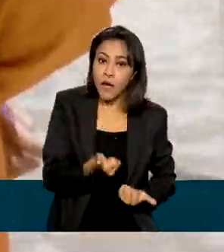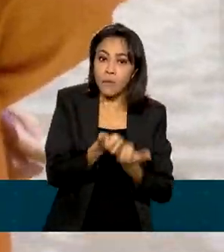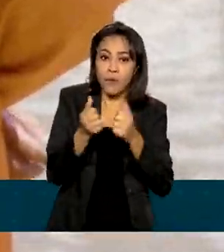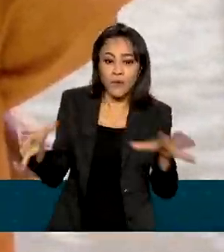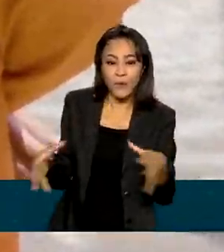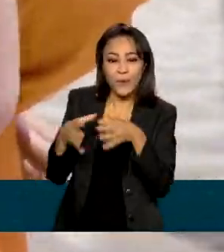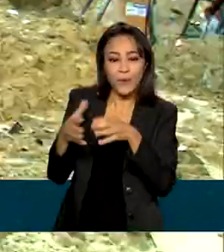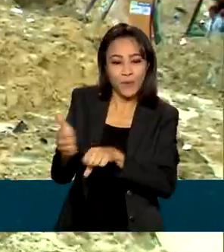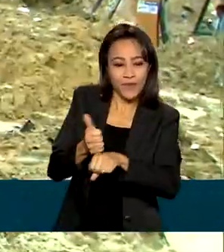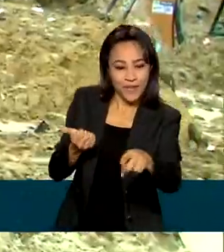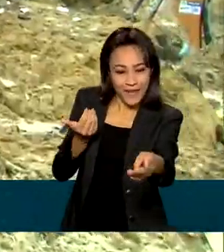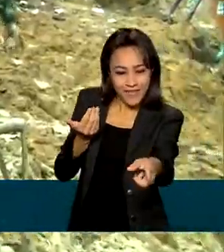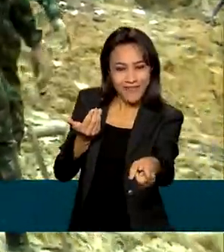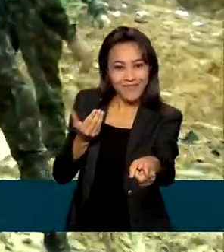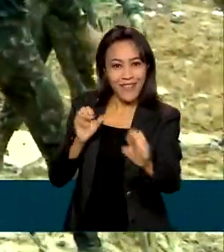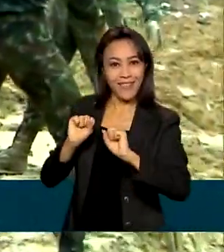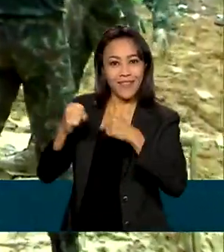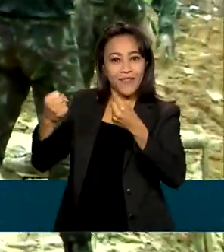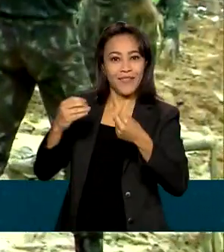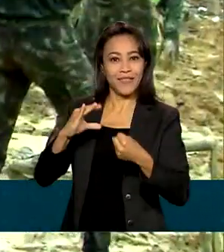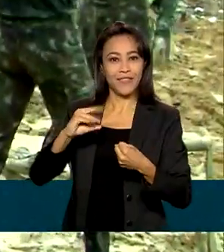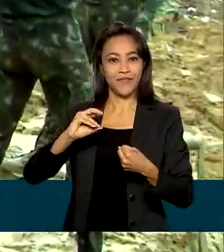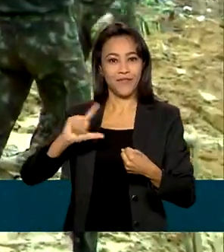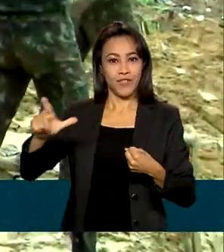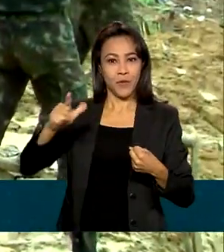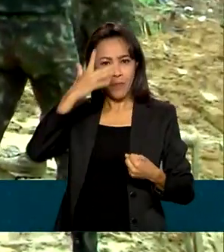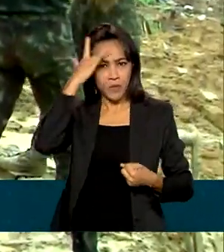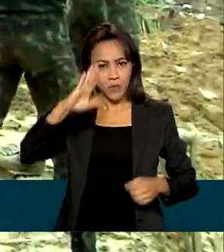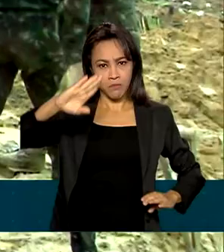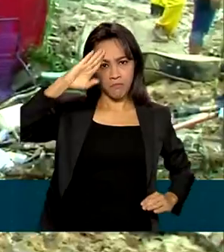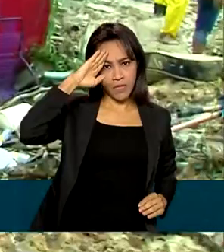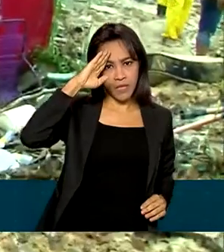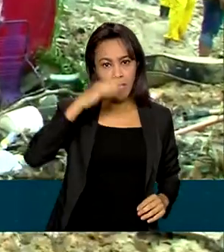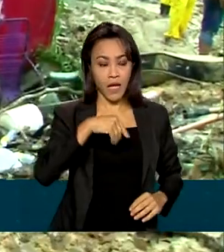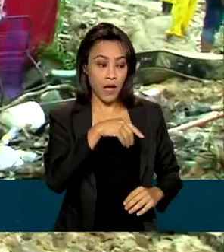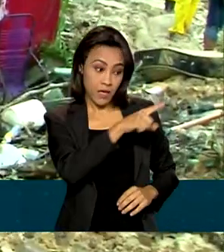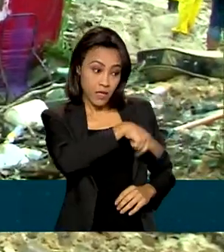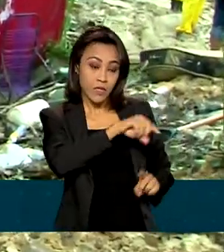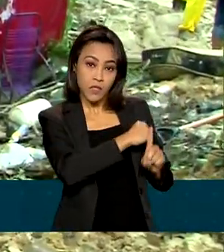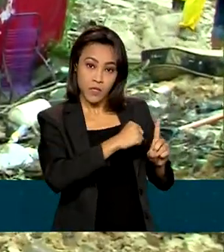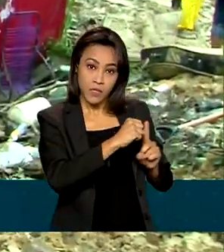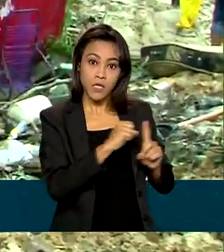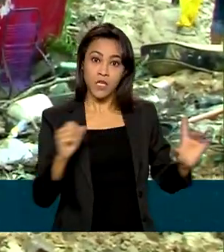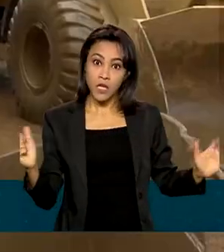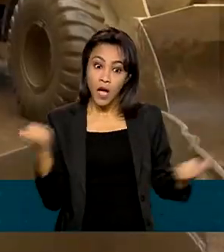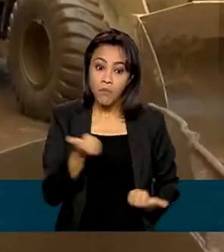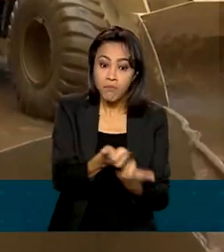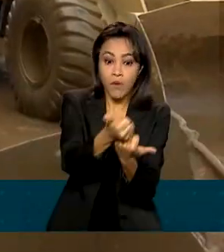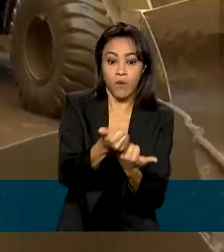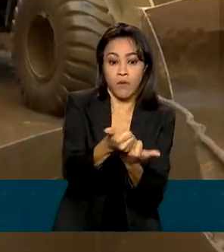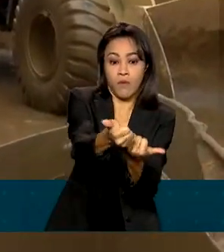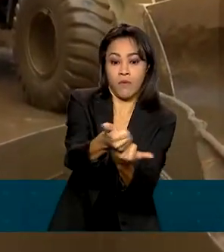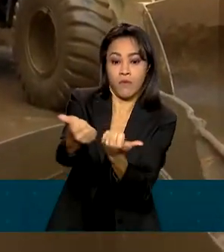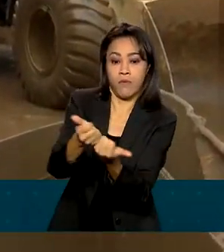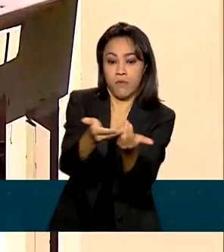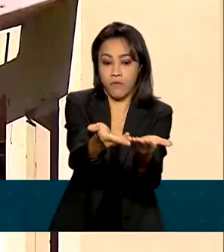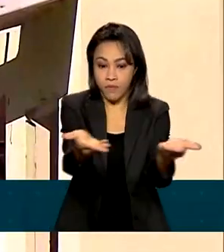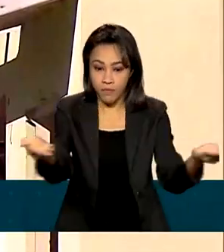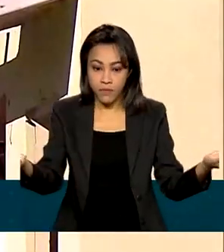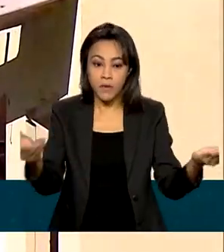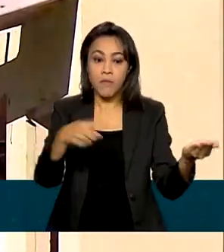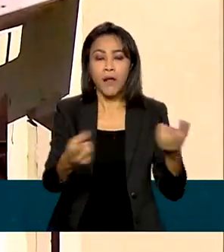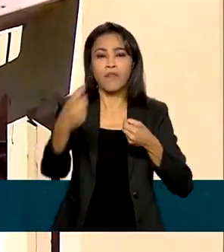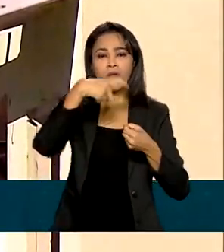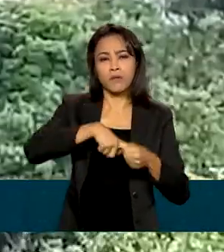da Defesa Civil. São servidores civis e militares que ajudam nos primeiros socorros, no reestabelecimento dos